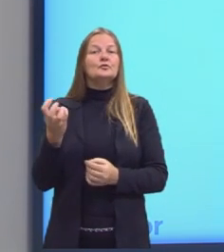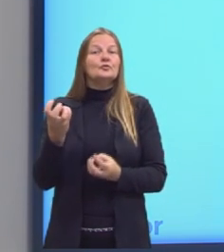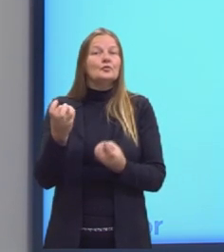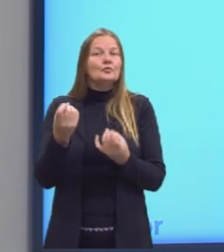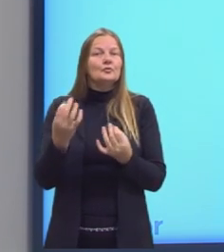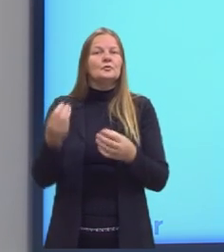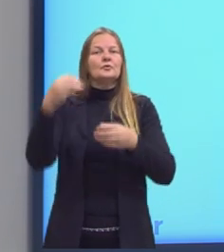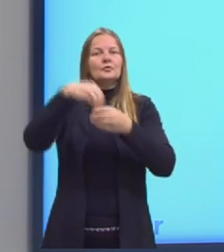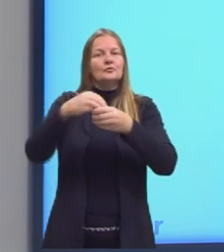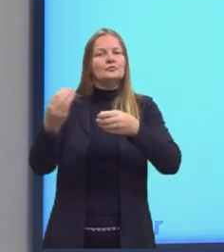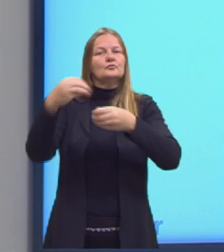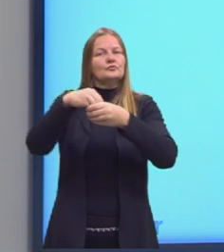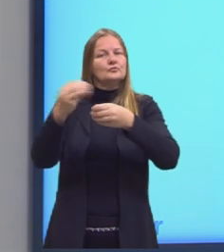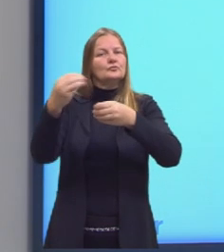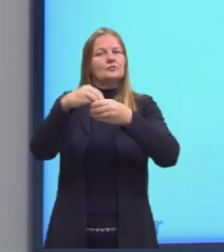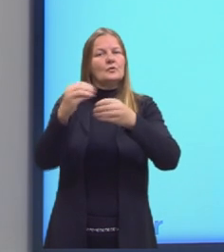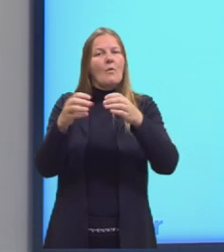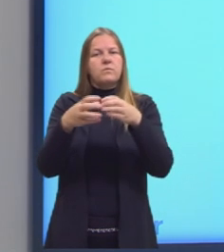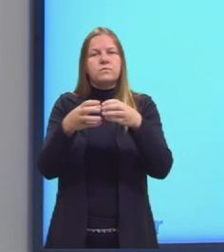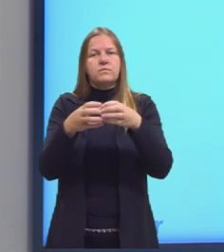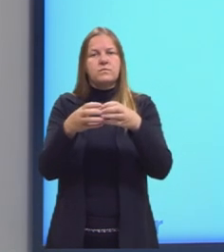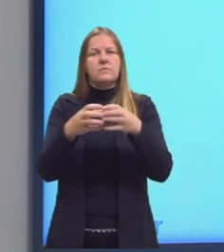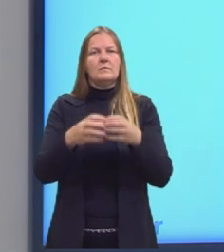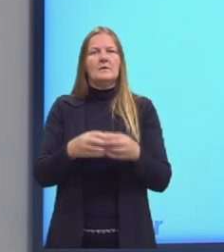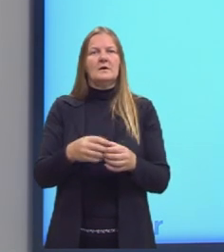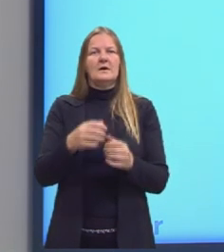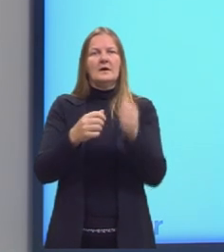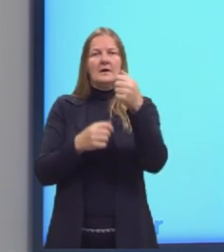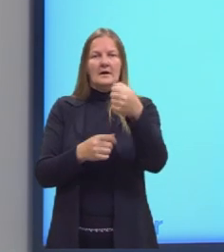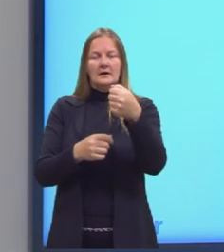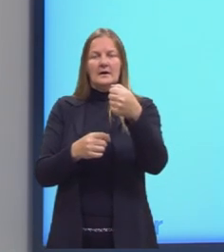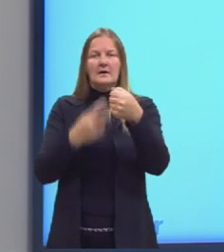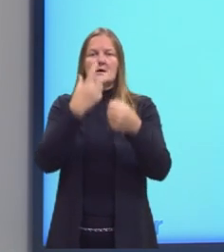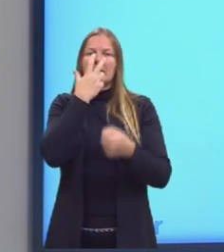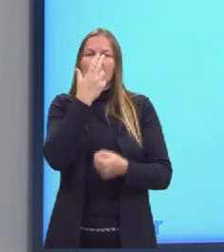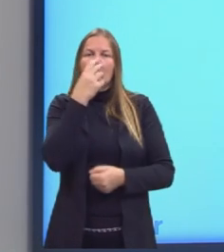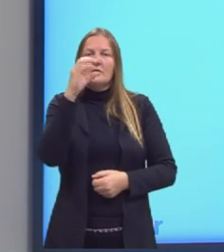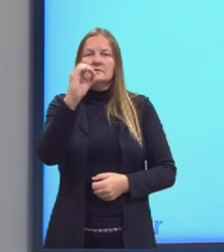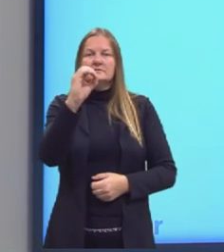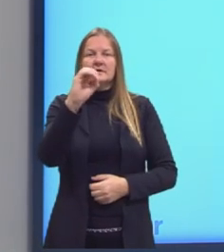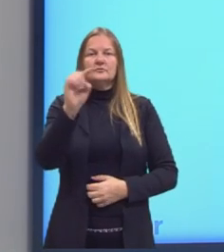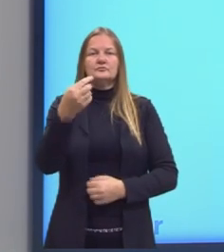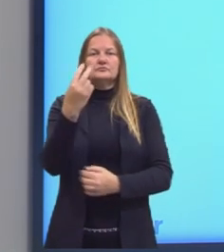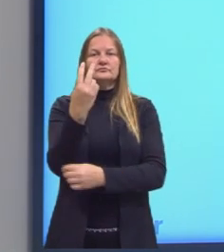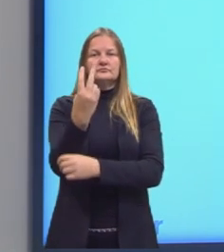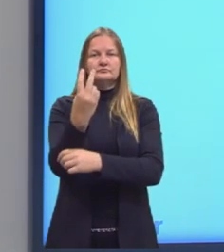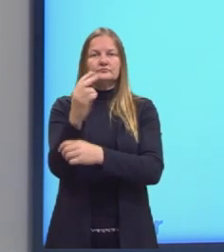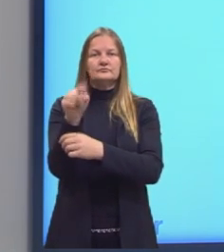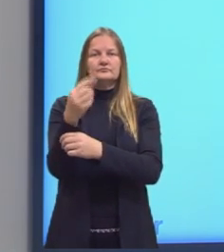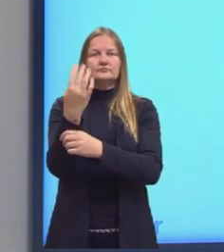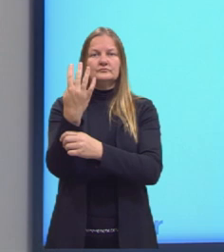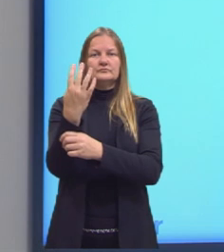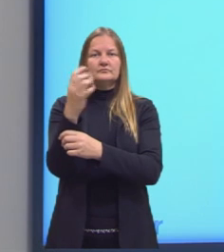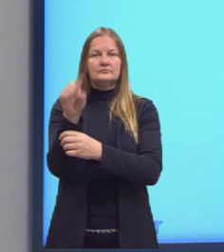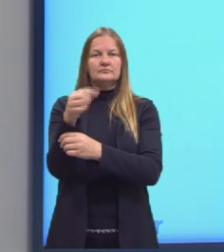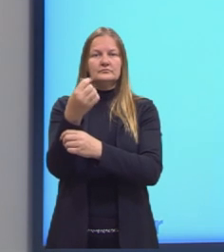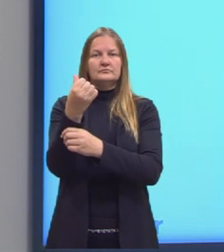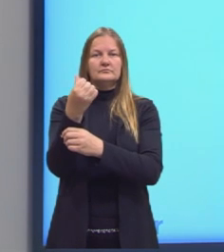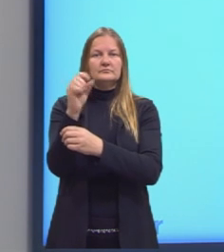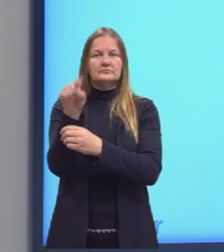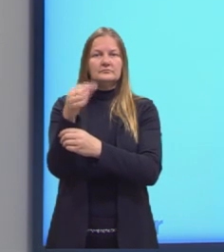todos os elementos. Então, nós temos que o conjunto A, ele é composto por 0, 2, 4, 6,